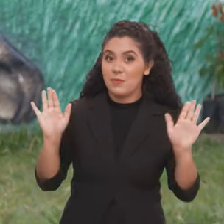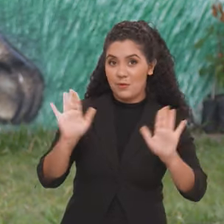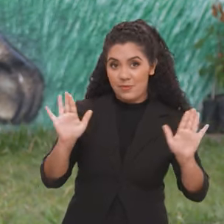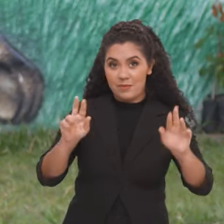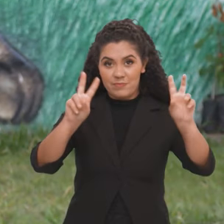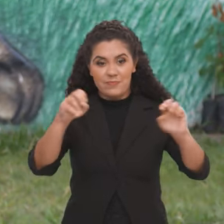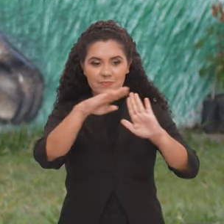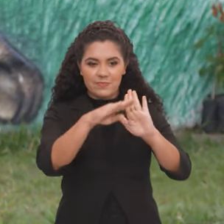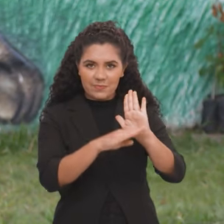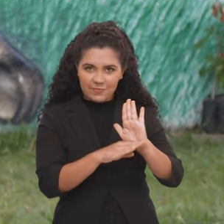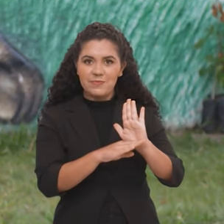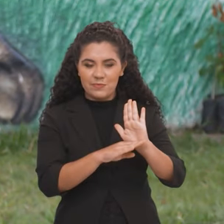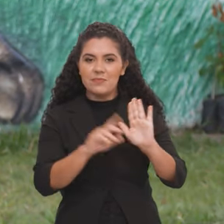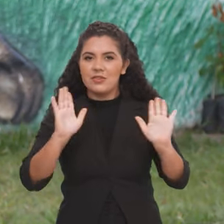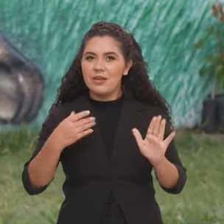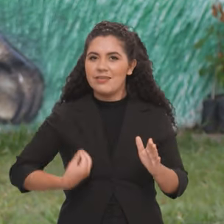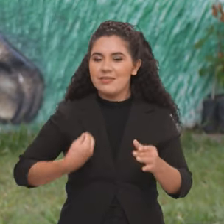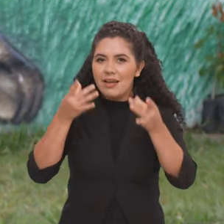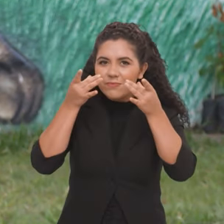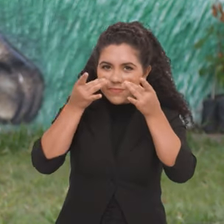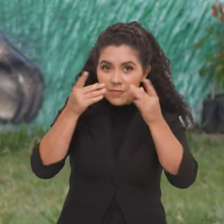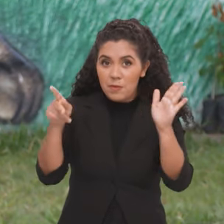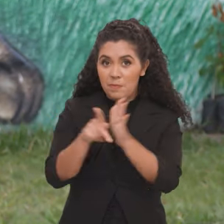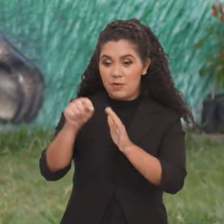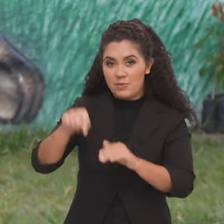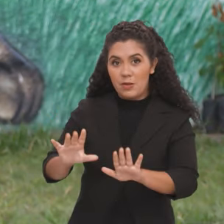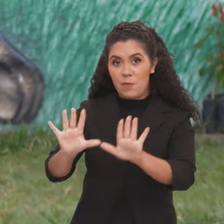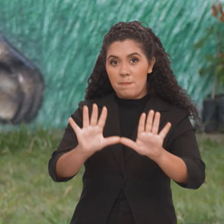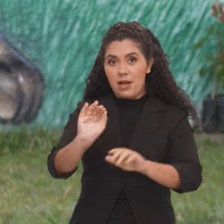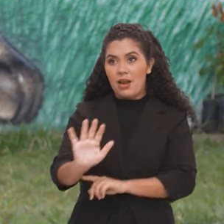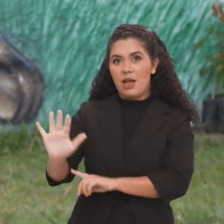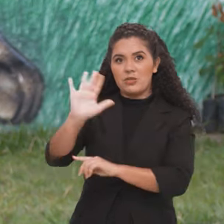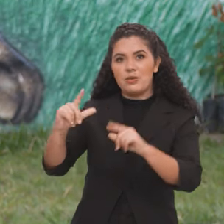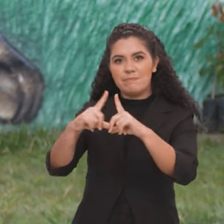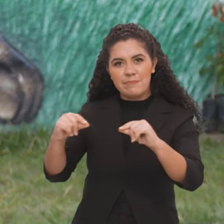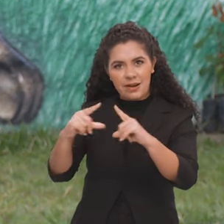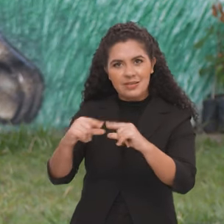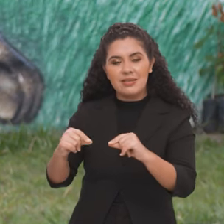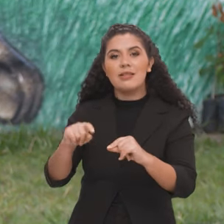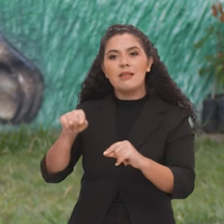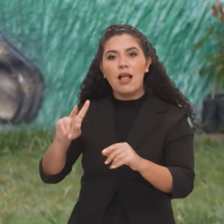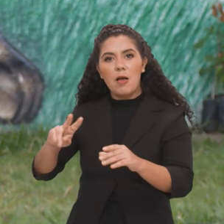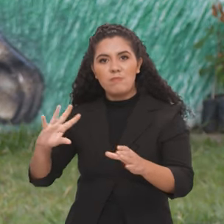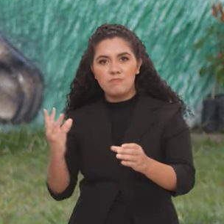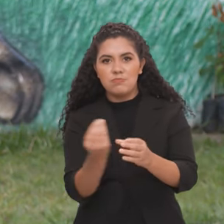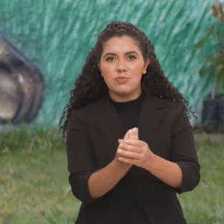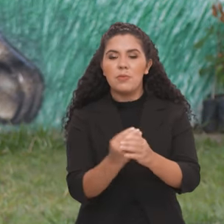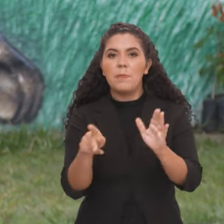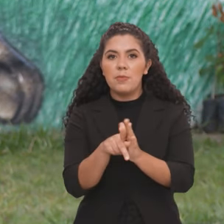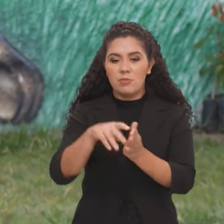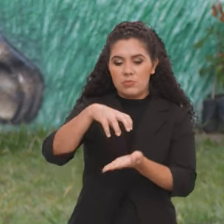Olá, o Brasil em Pauta já está no ar, diretamente do Parque Nacional de Brasília, que é uma das 336